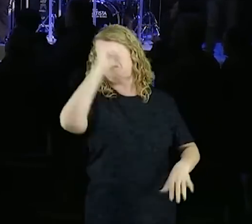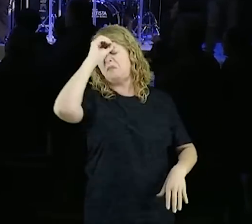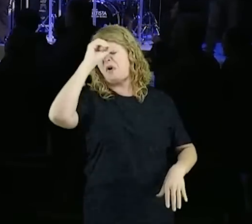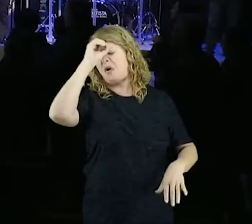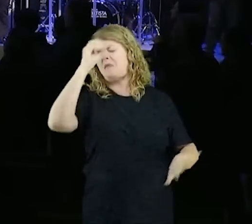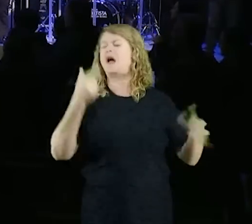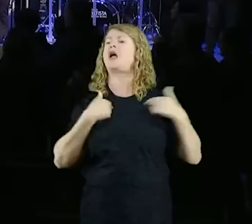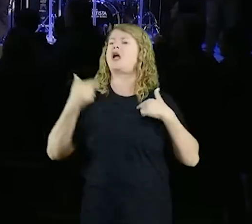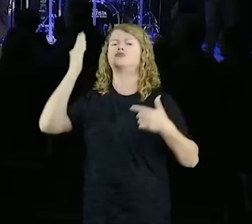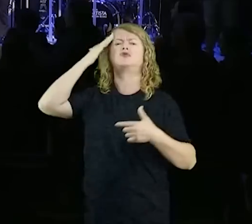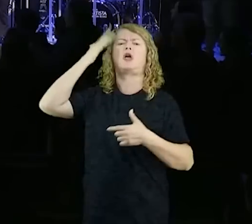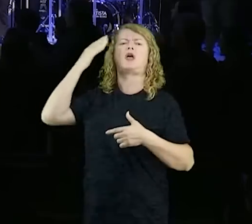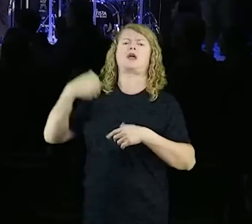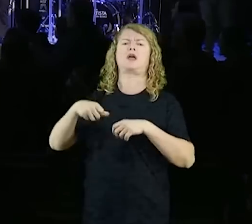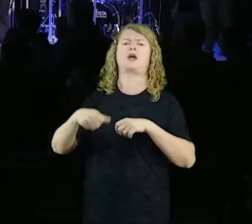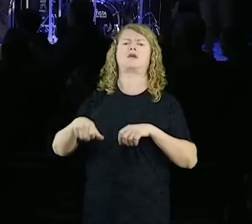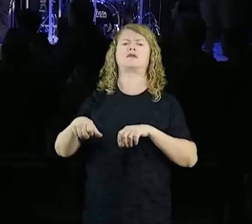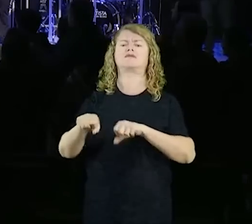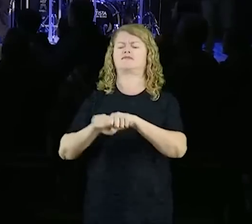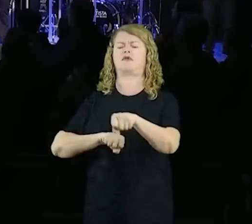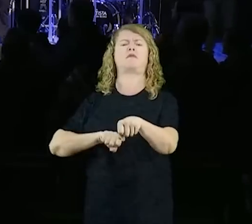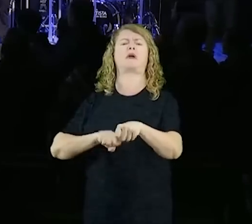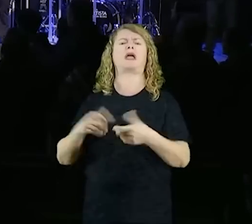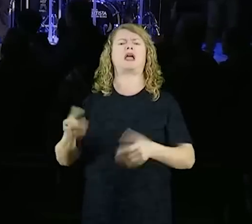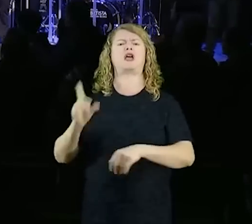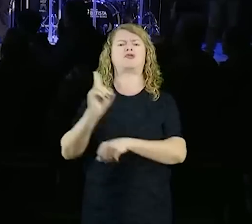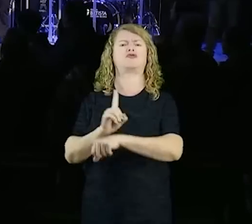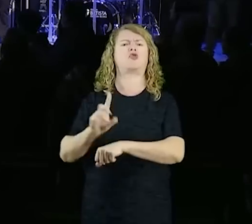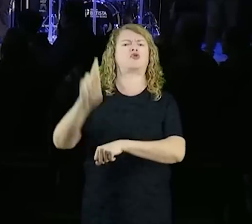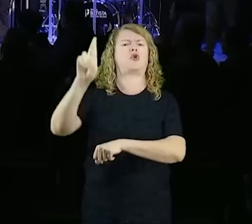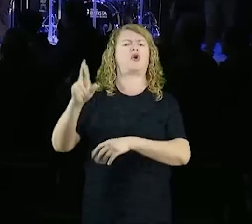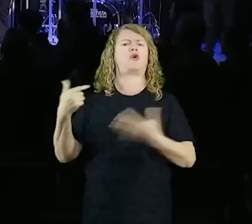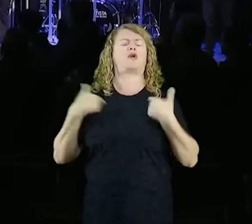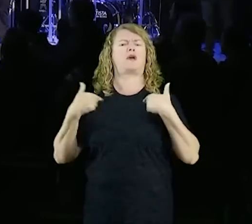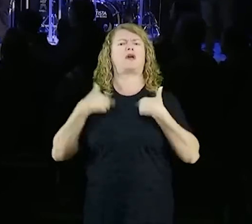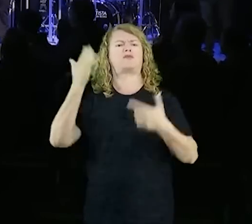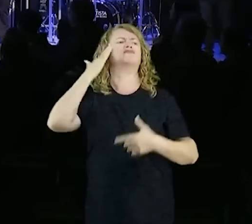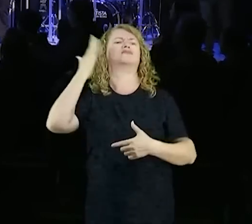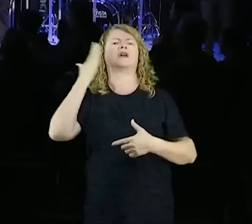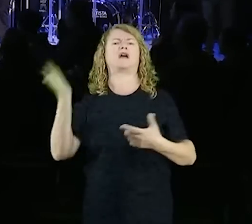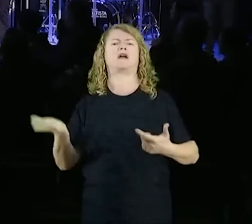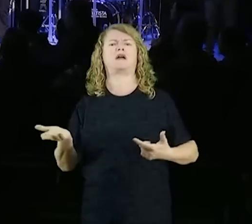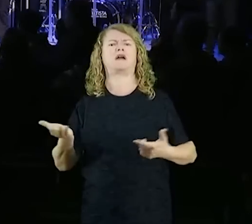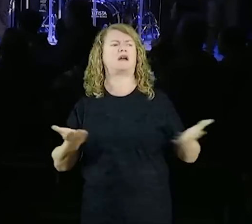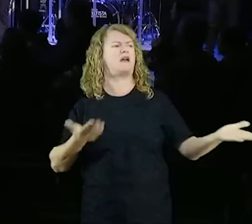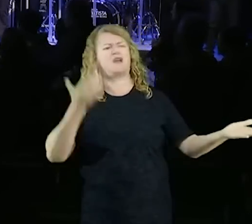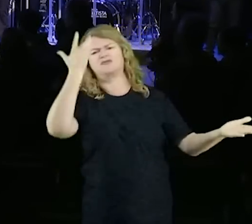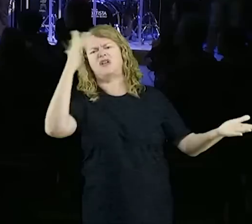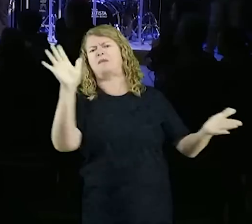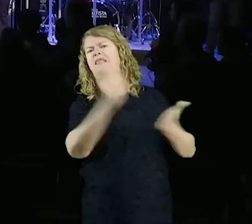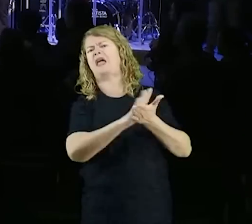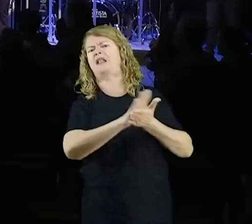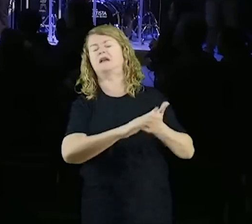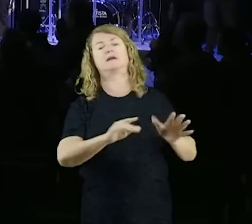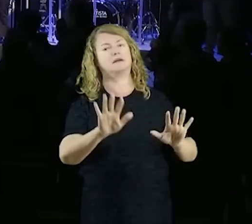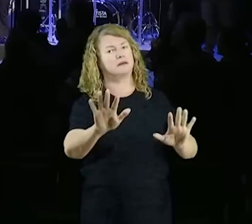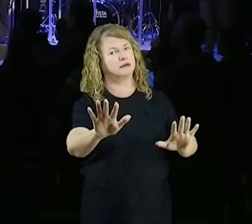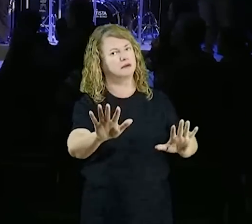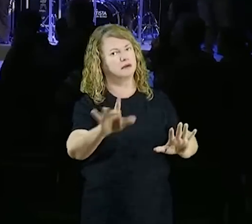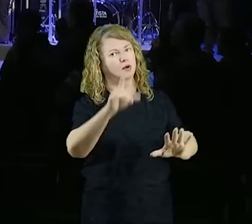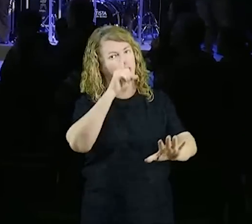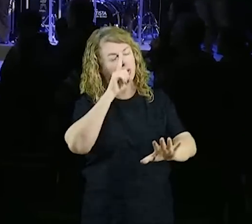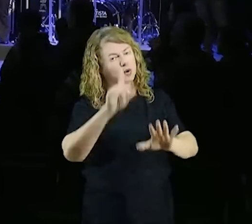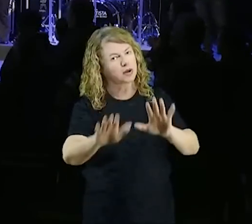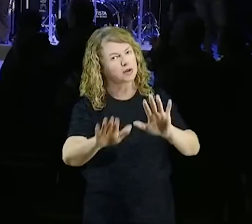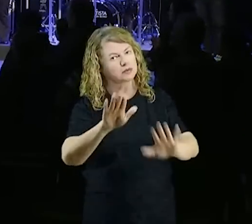doutor, eu fiz pós-graduação, me formei, estou graduado, estou pós-graduado, querido, não desonra teu pai e tua mãe não, Deus